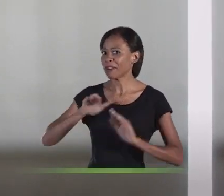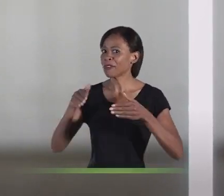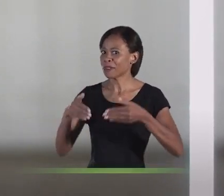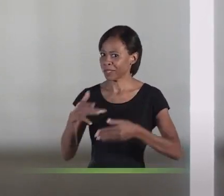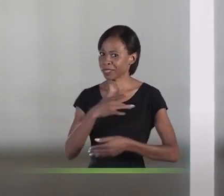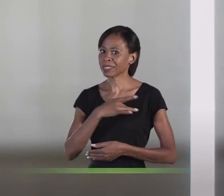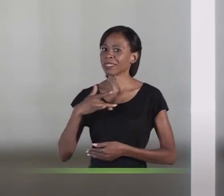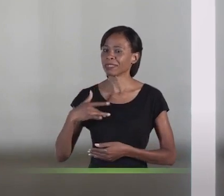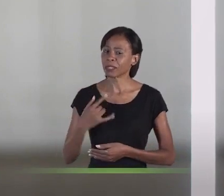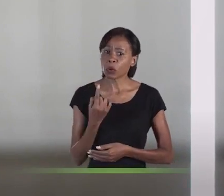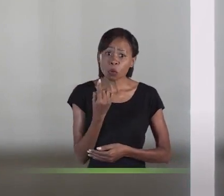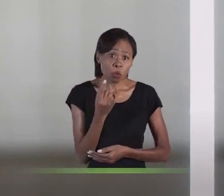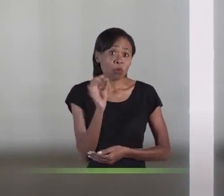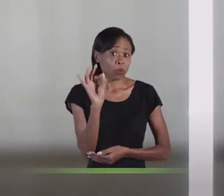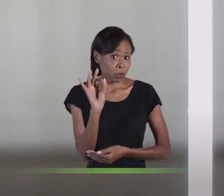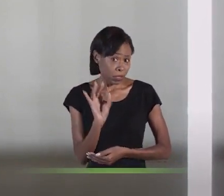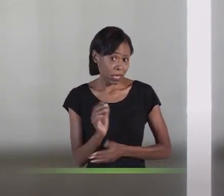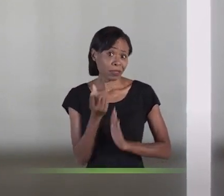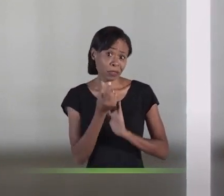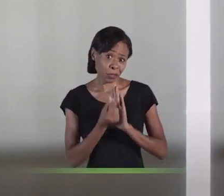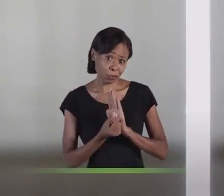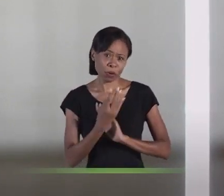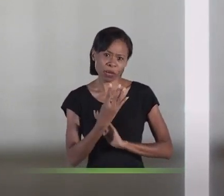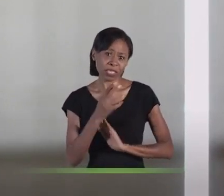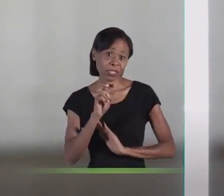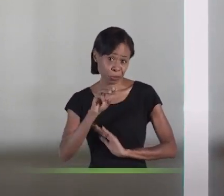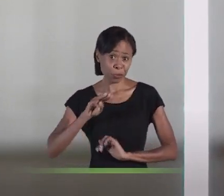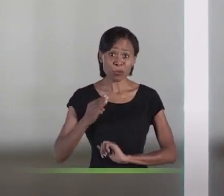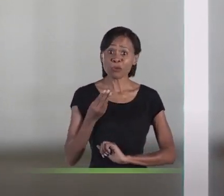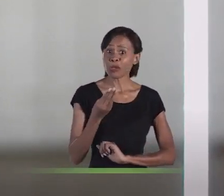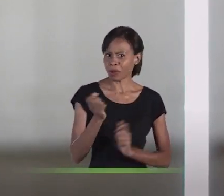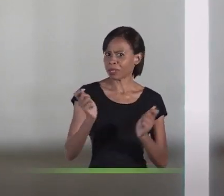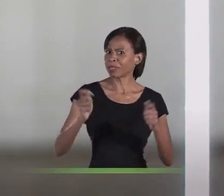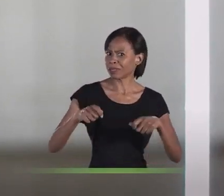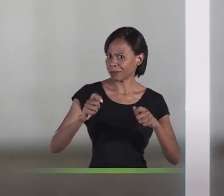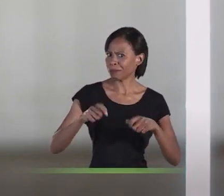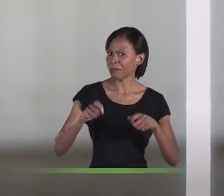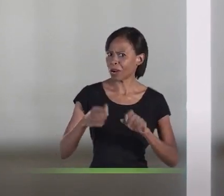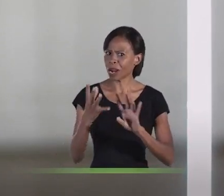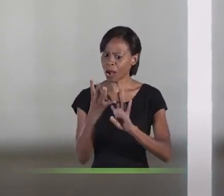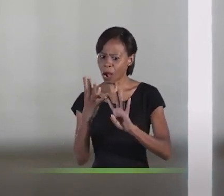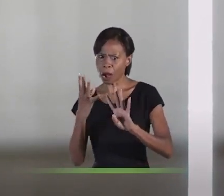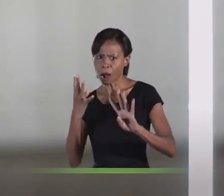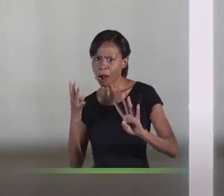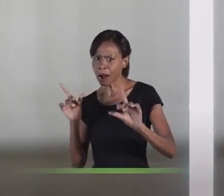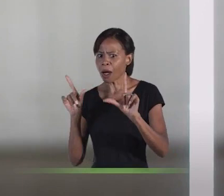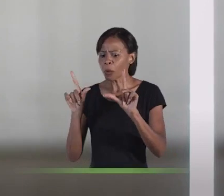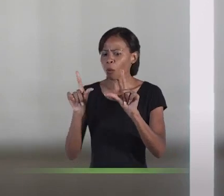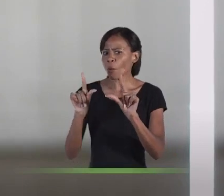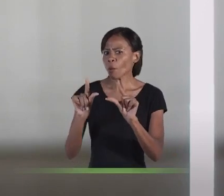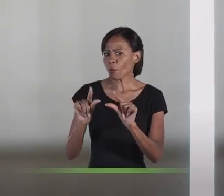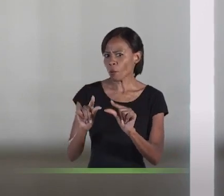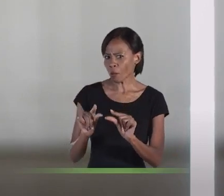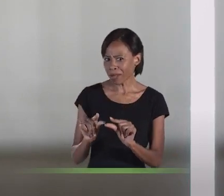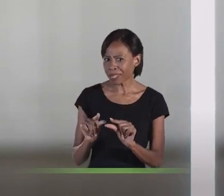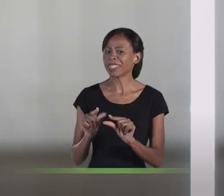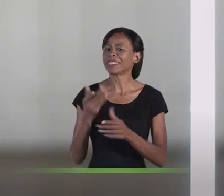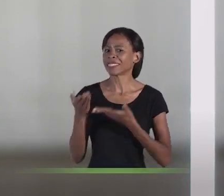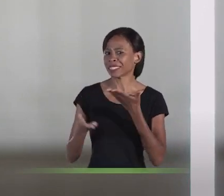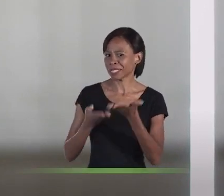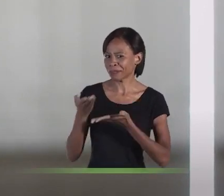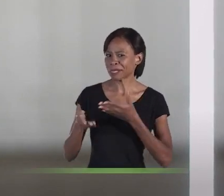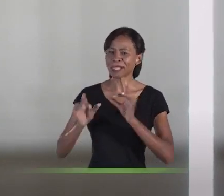1% desse orçamento, 45 milhões, dá para praticamente zerar a fila de espera nesse atendimento